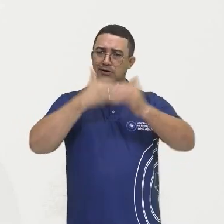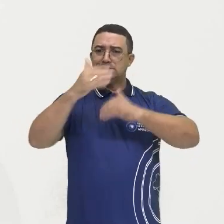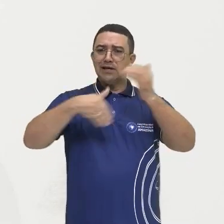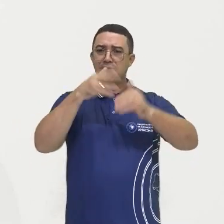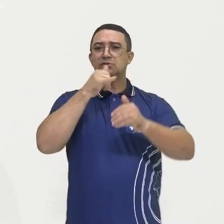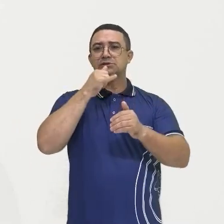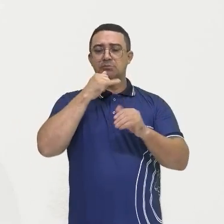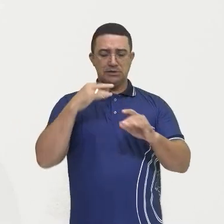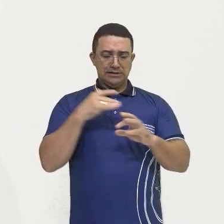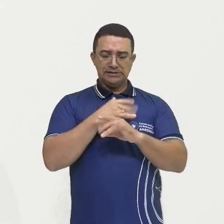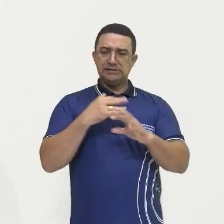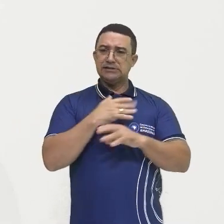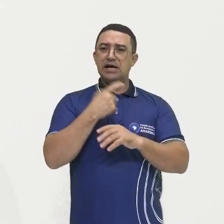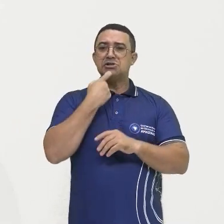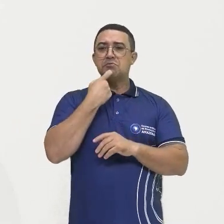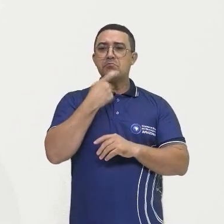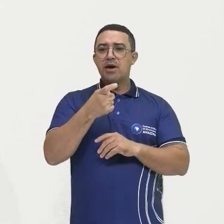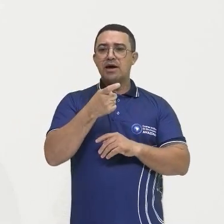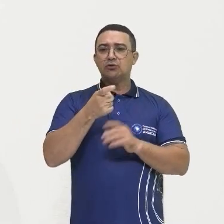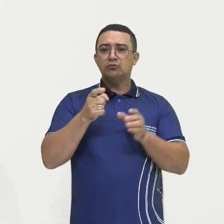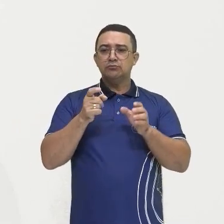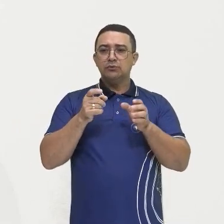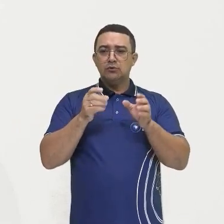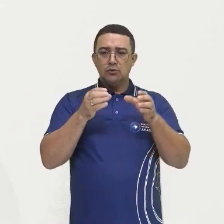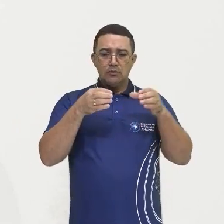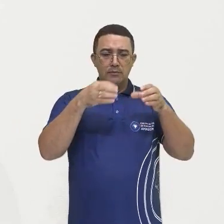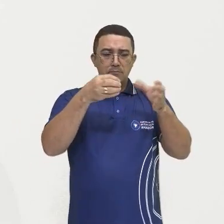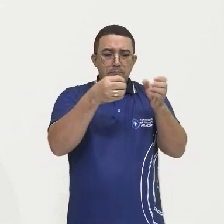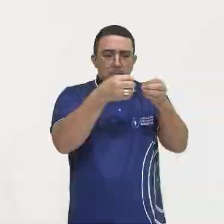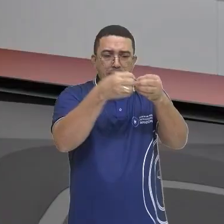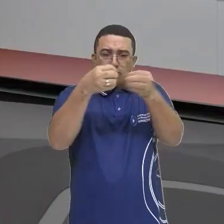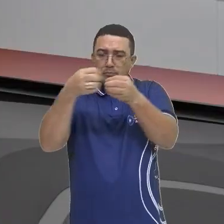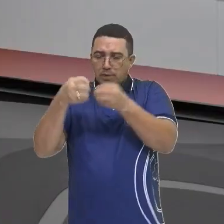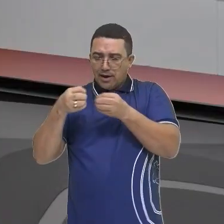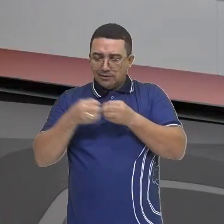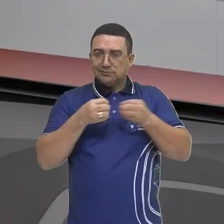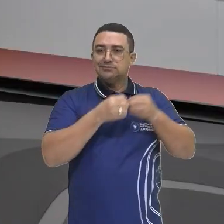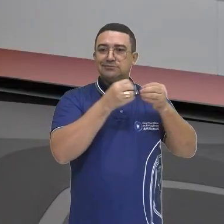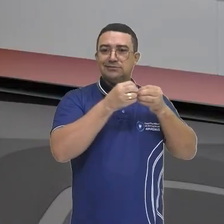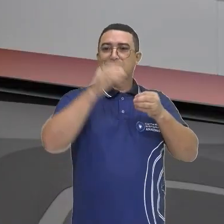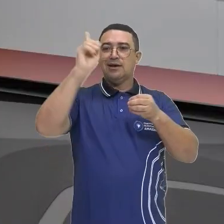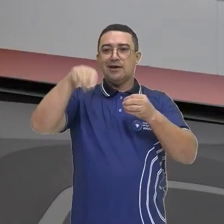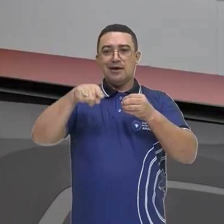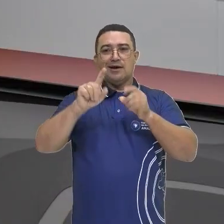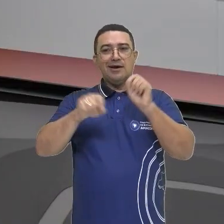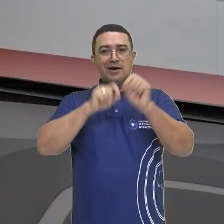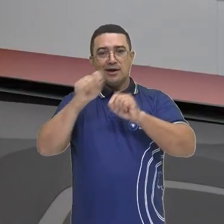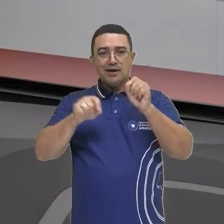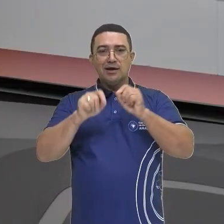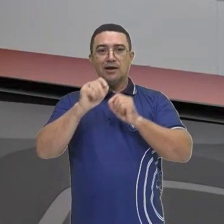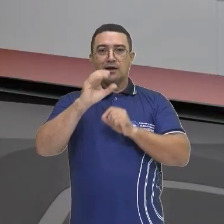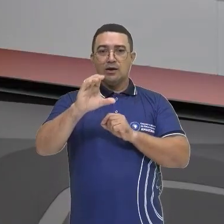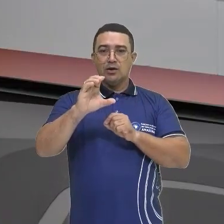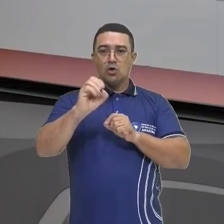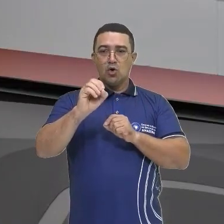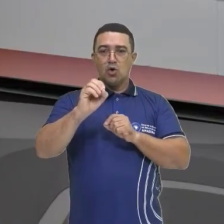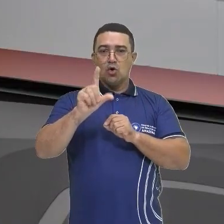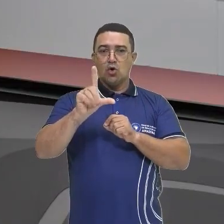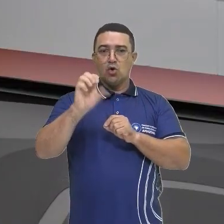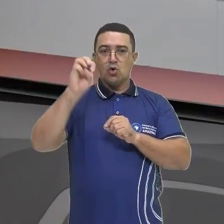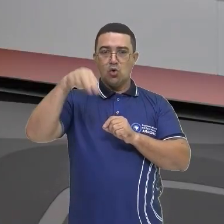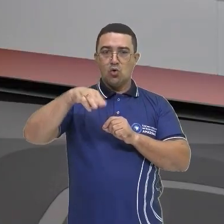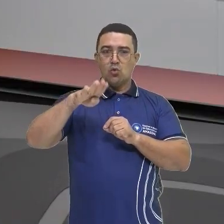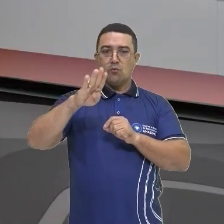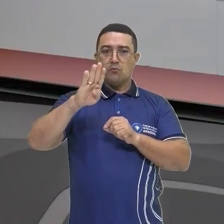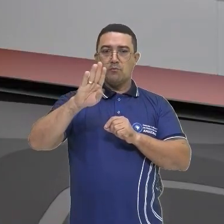cidades estão próximas ali umas das outras, vai ocorrer esse processo de conurbação. Essas cidades vão